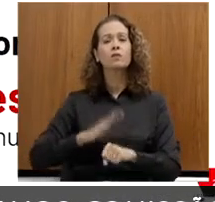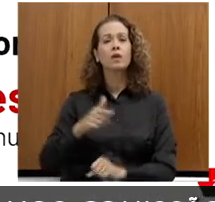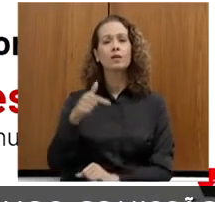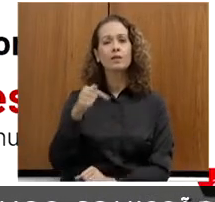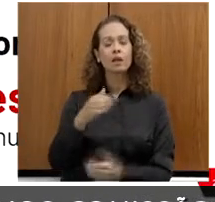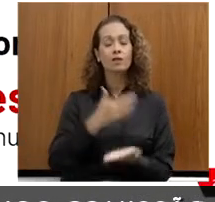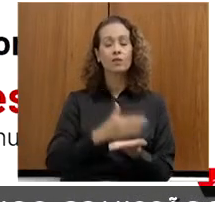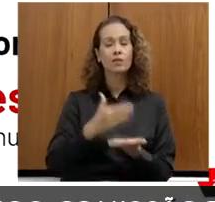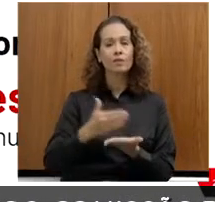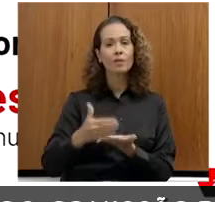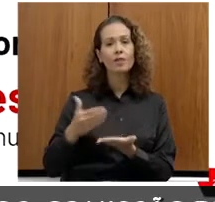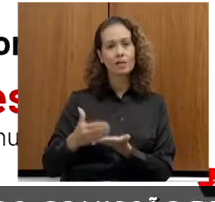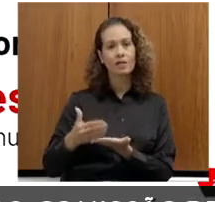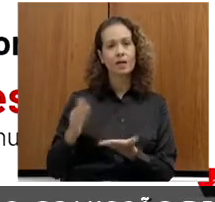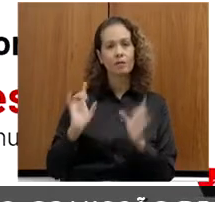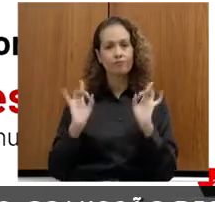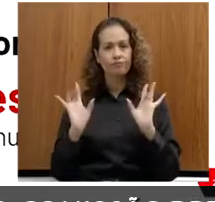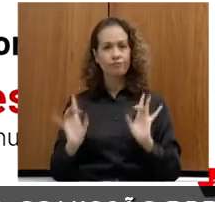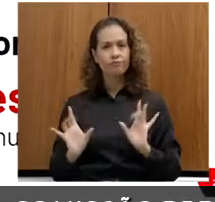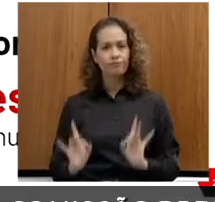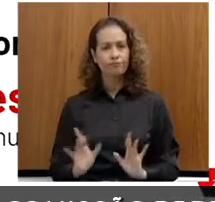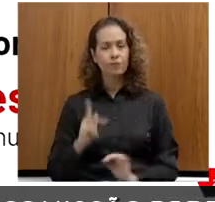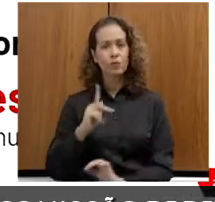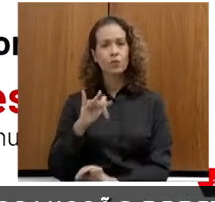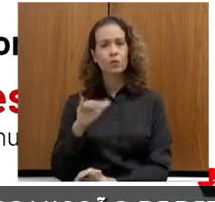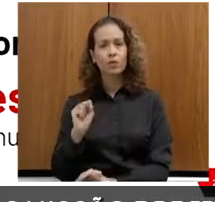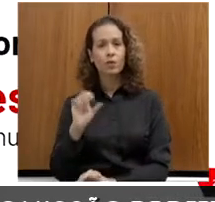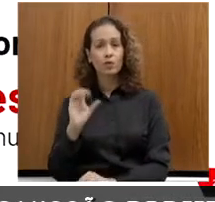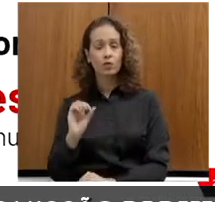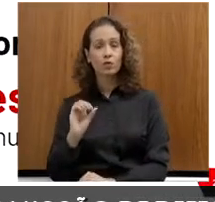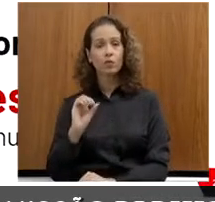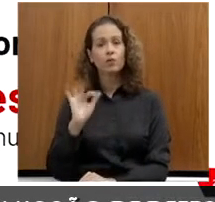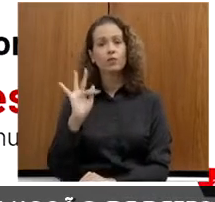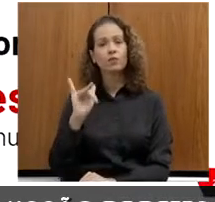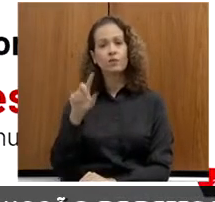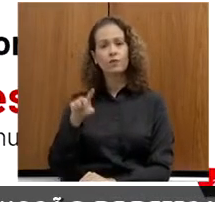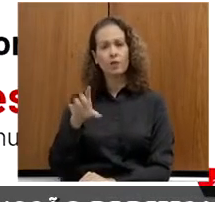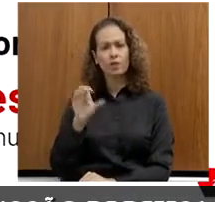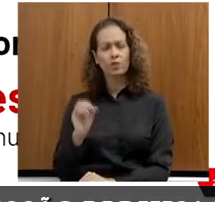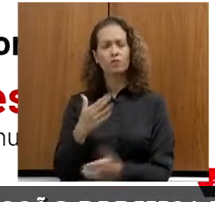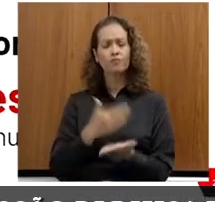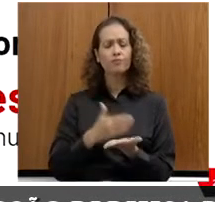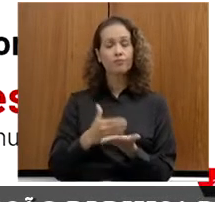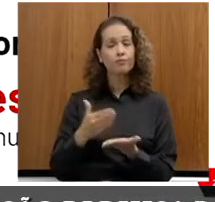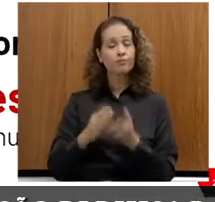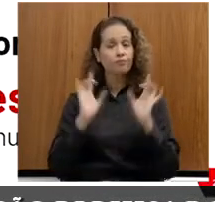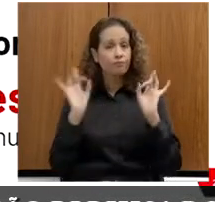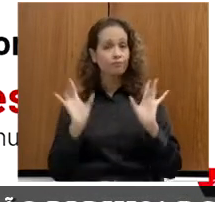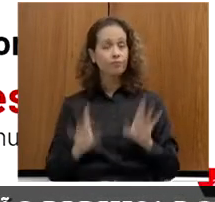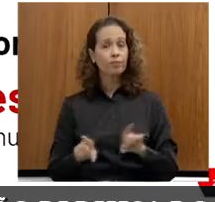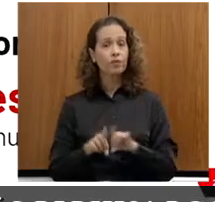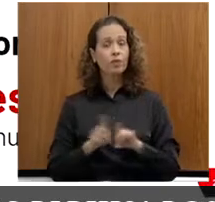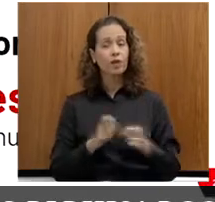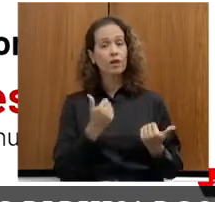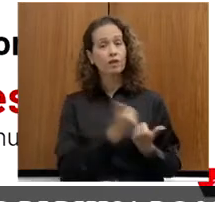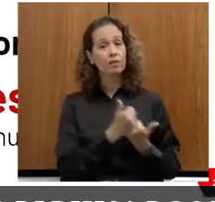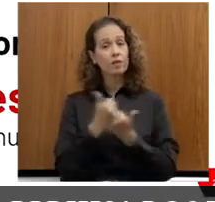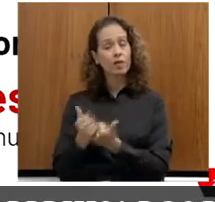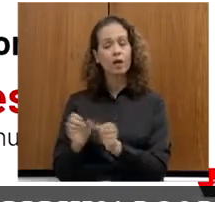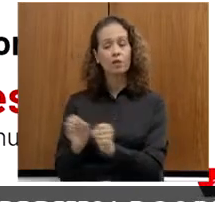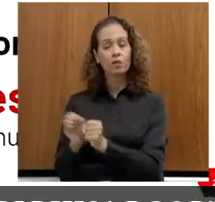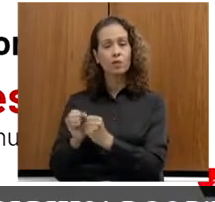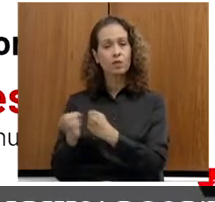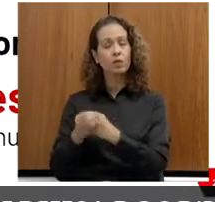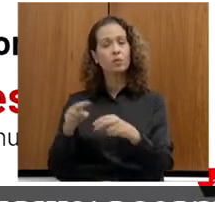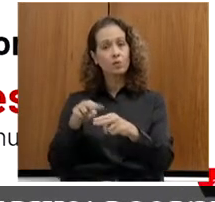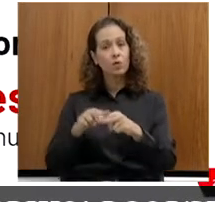extraordinárias do piso fixo. Essa parcela extraordinária vem para também auxiliar os municípios nessa questão da